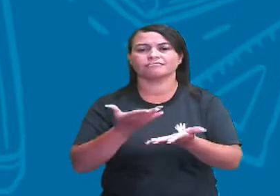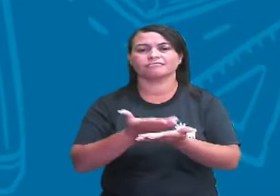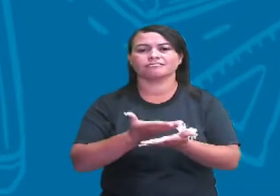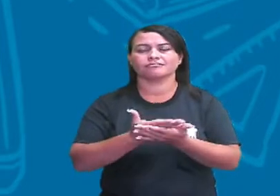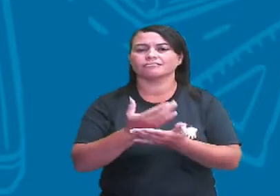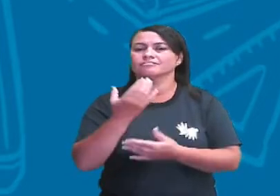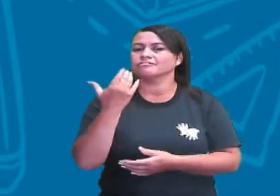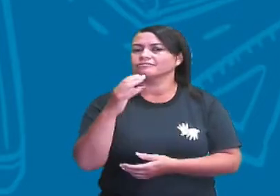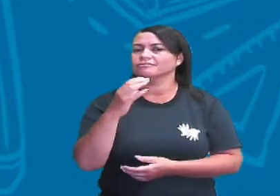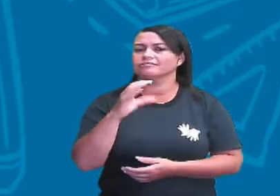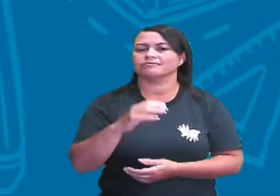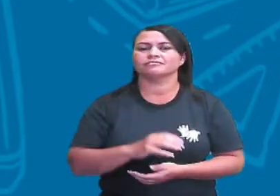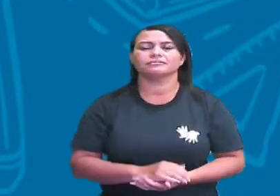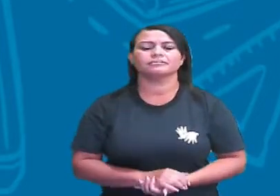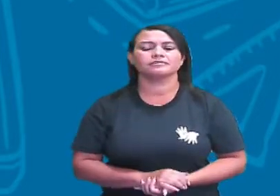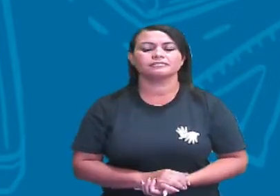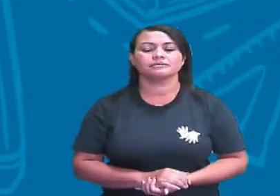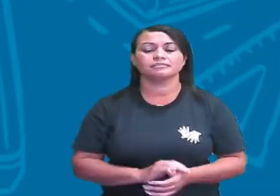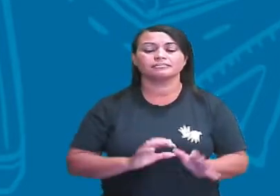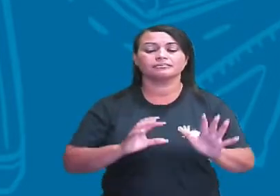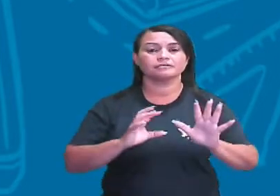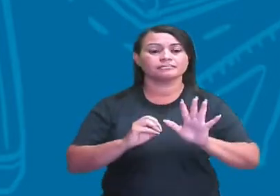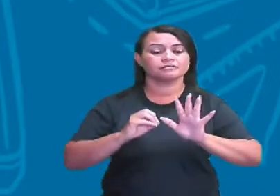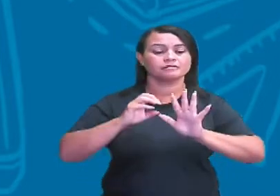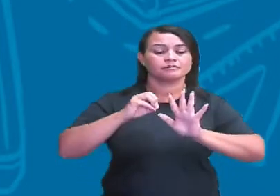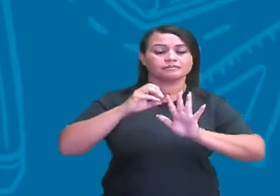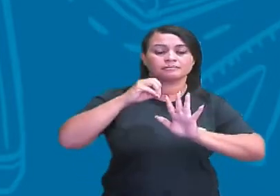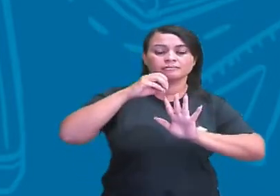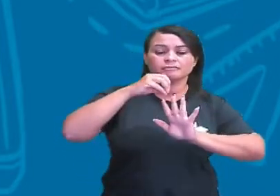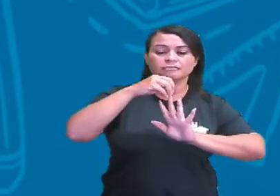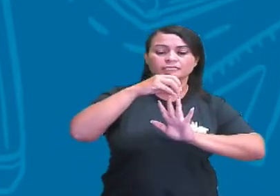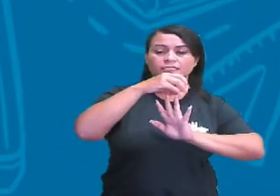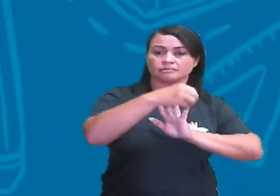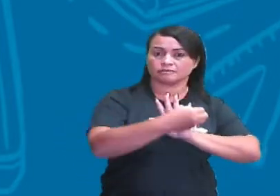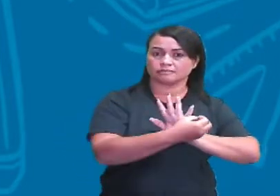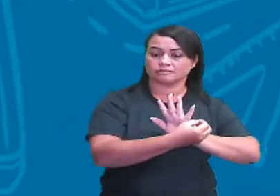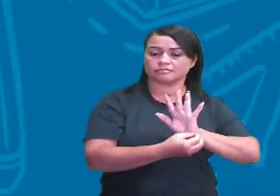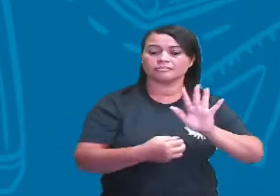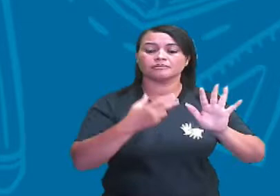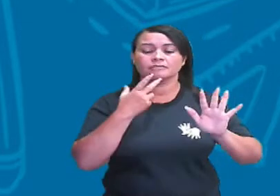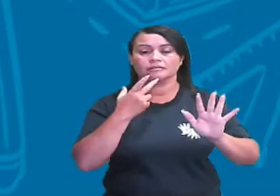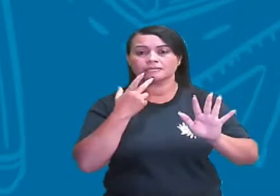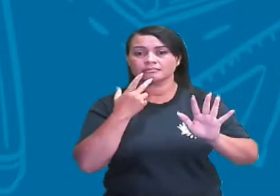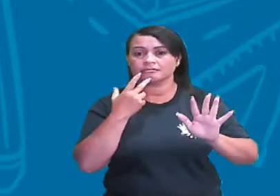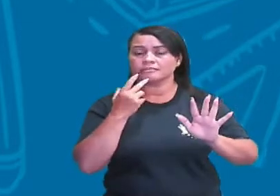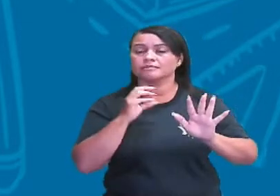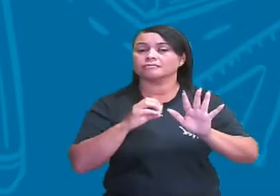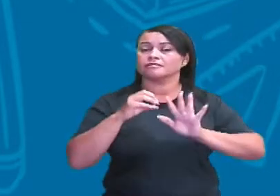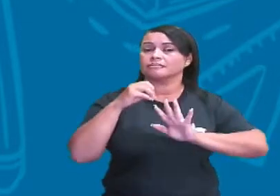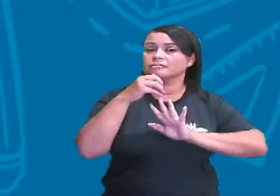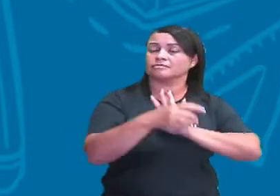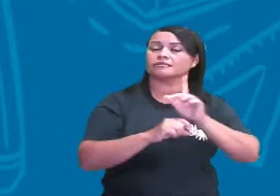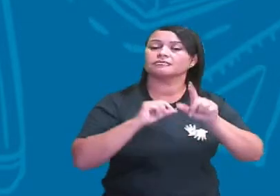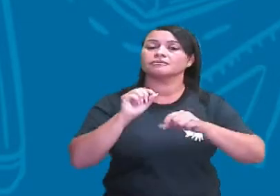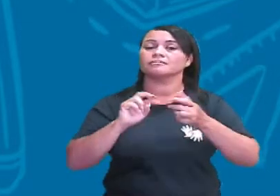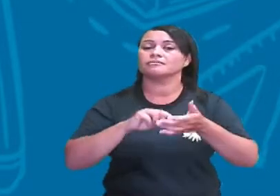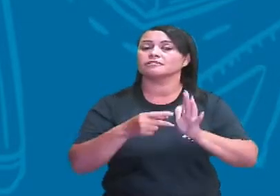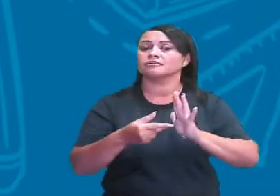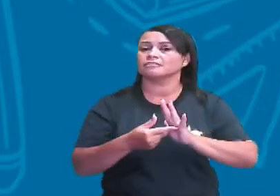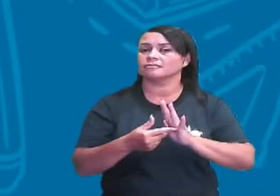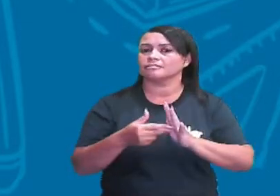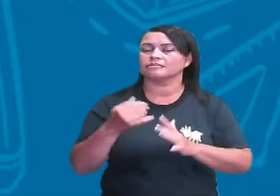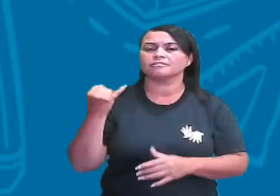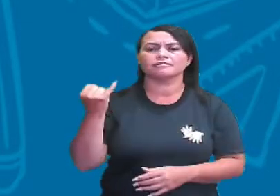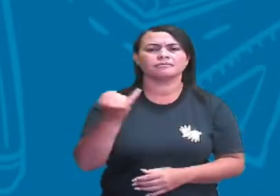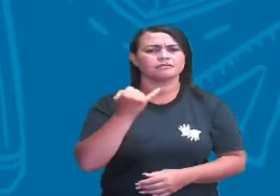aula de Ciências. Cadeia alimentar. Quando nós falamos de cadeia alimentar, nós estamos nos referindo a um